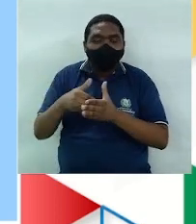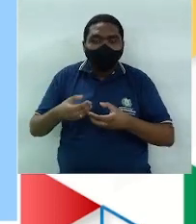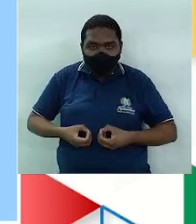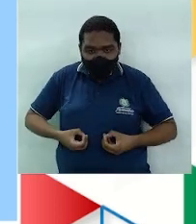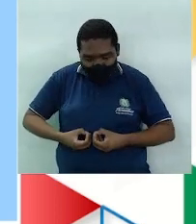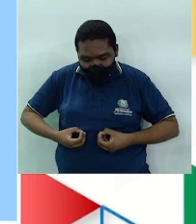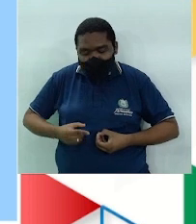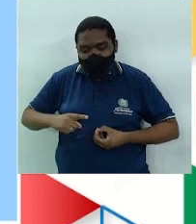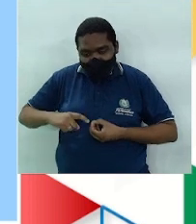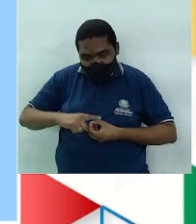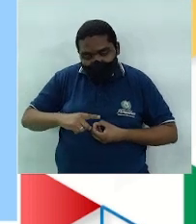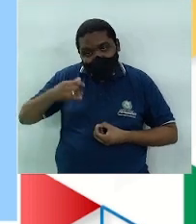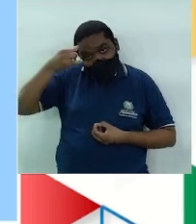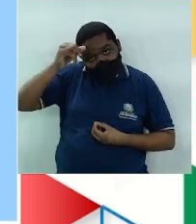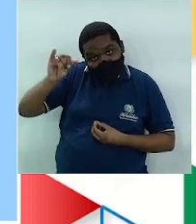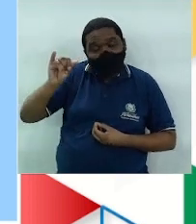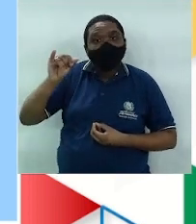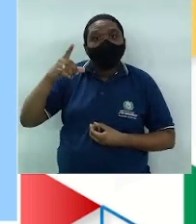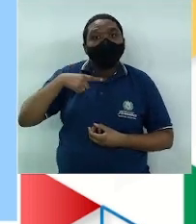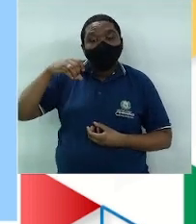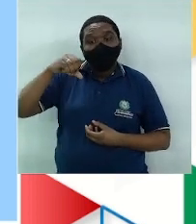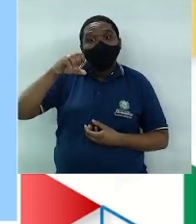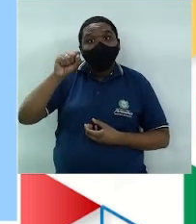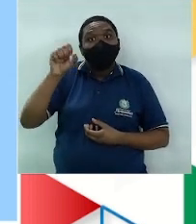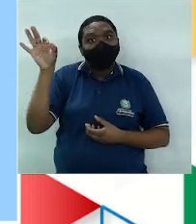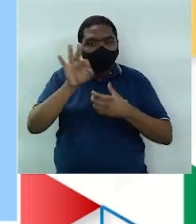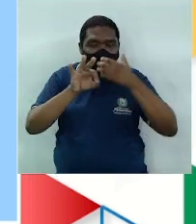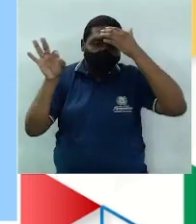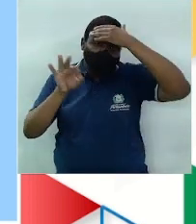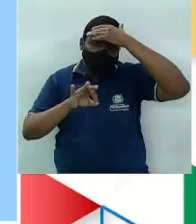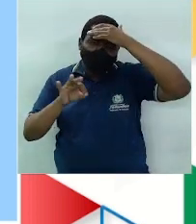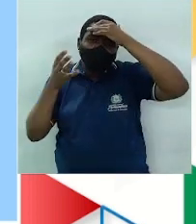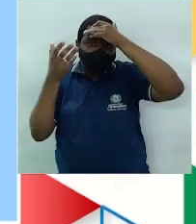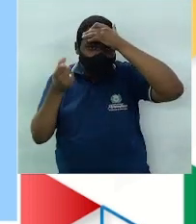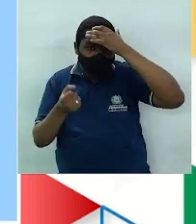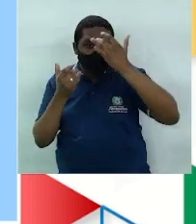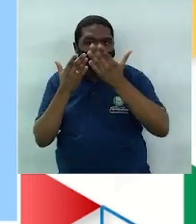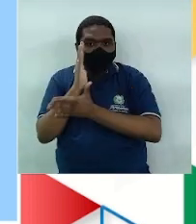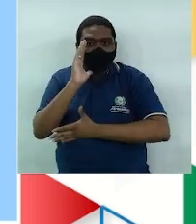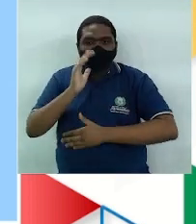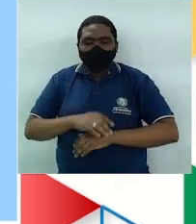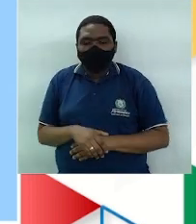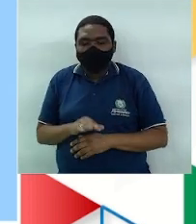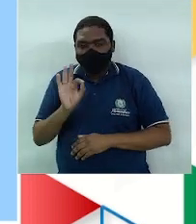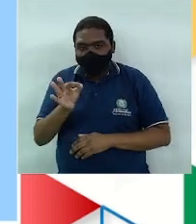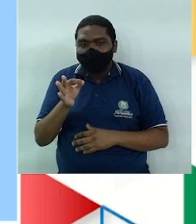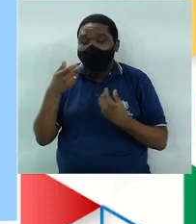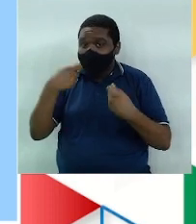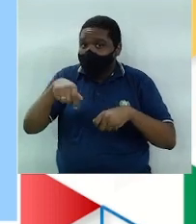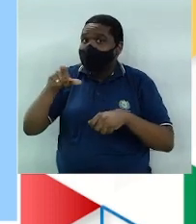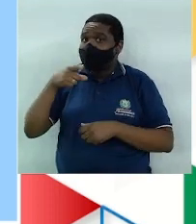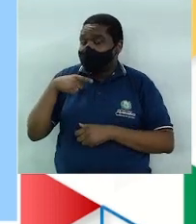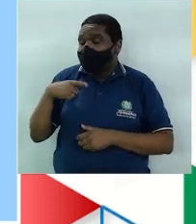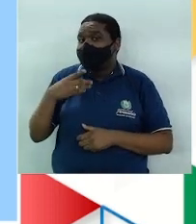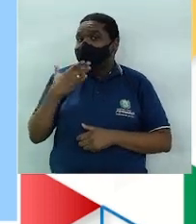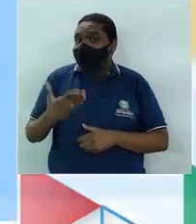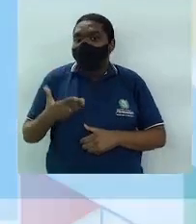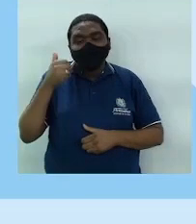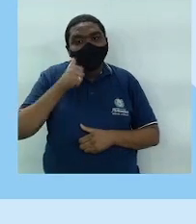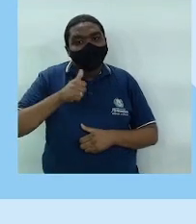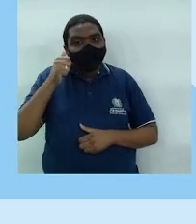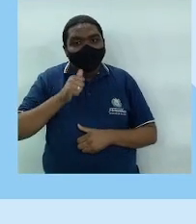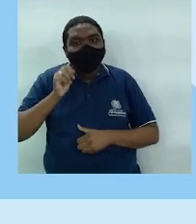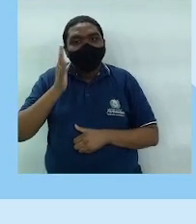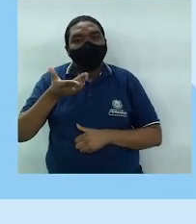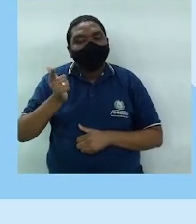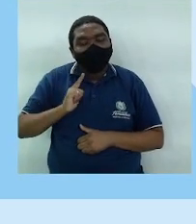evitando a gravidez com eficácia de 98%. Certo? E deve ser colocado de preferência em mulheres que